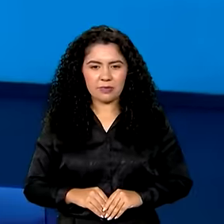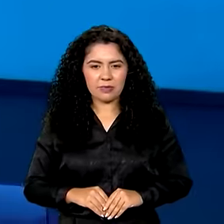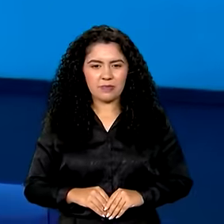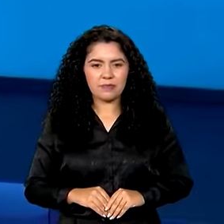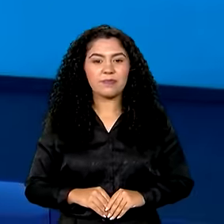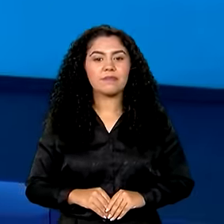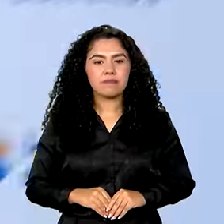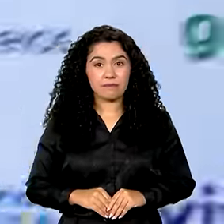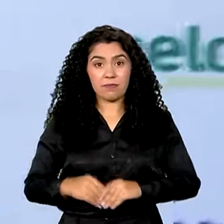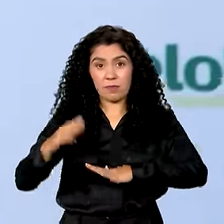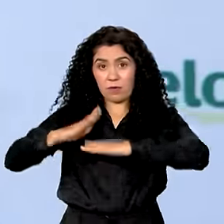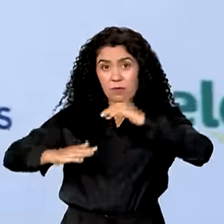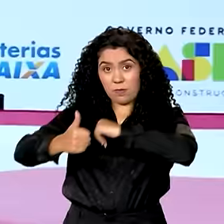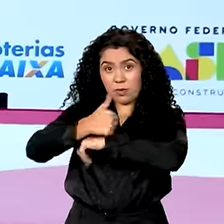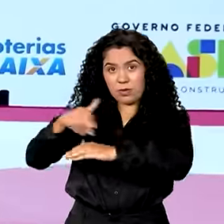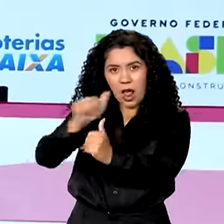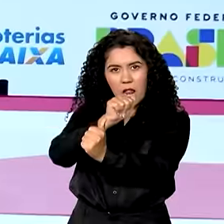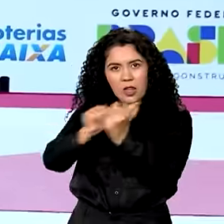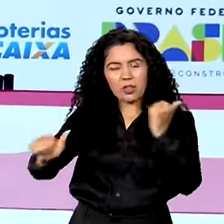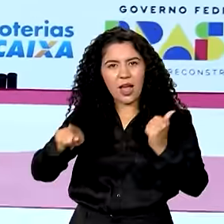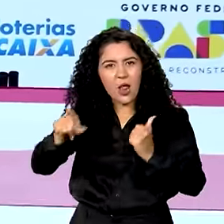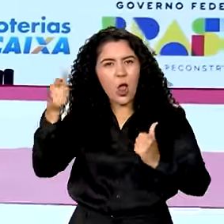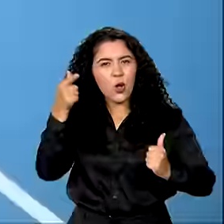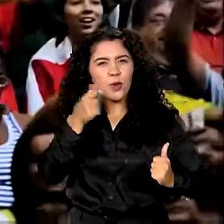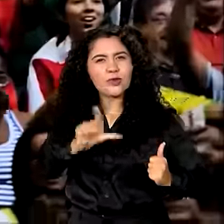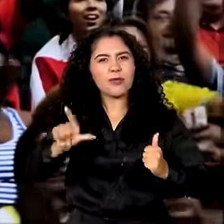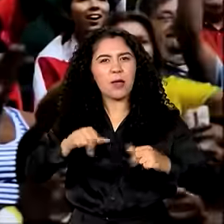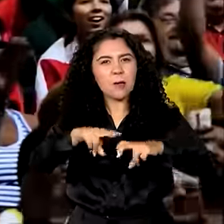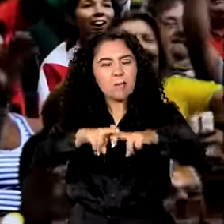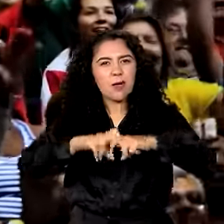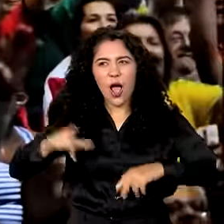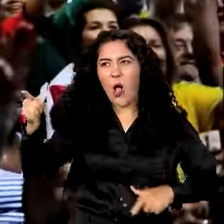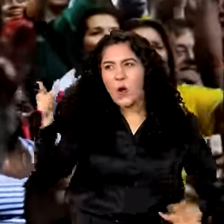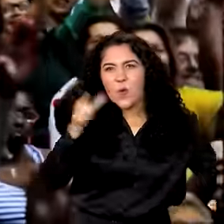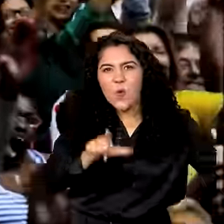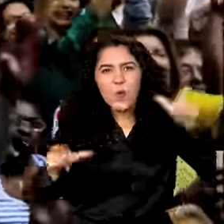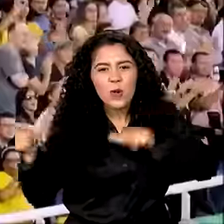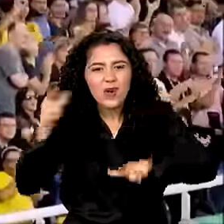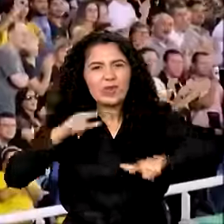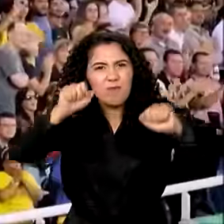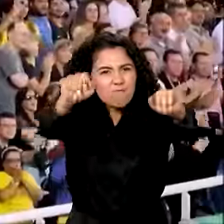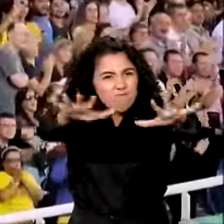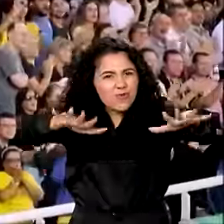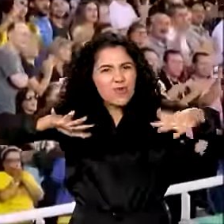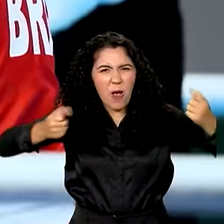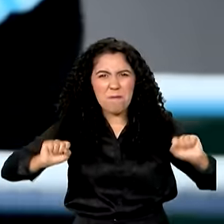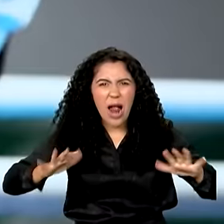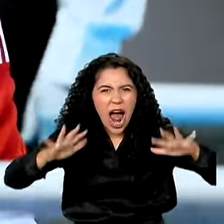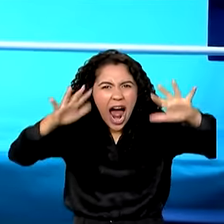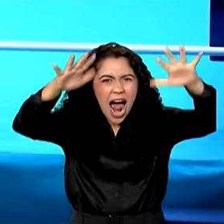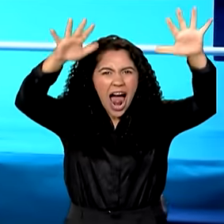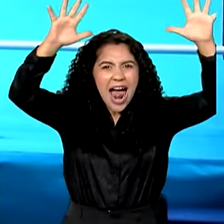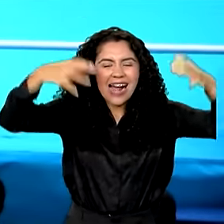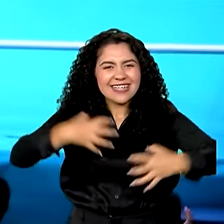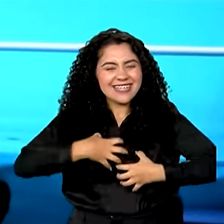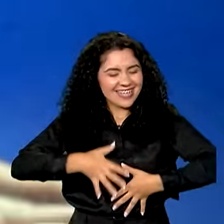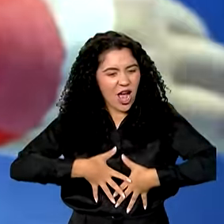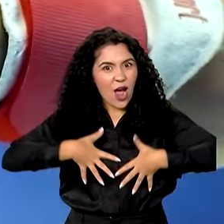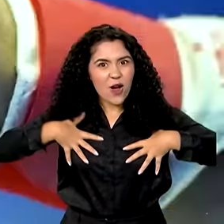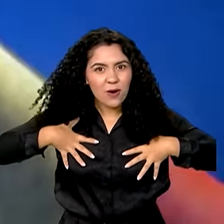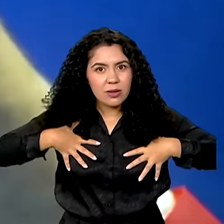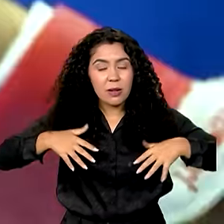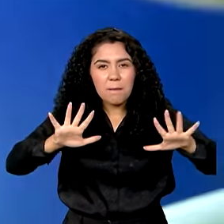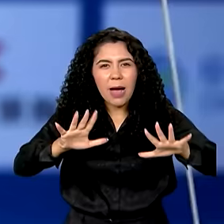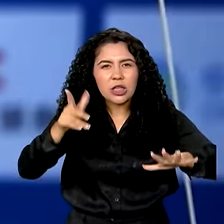Quando um atleta brilha por causa de uma conquista, a torcida vibra e se enche de orgulho. Mas só quem vive